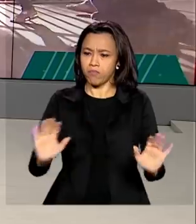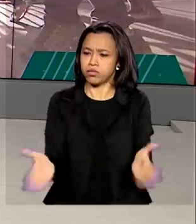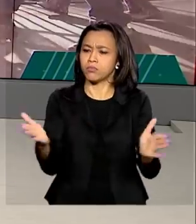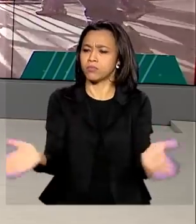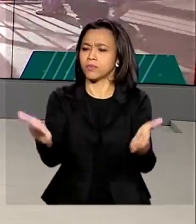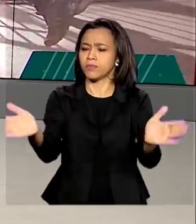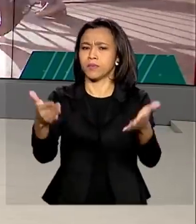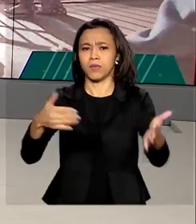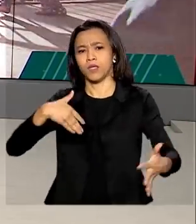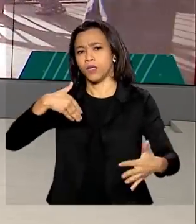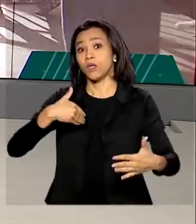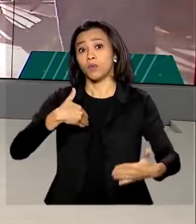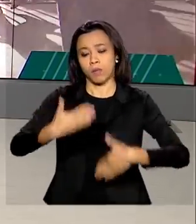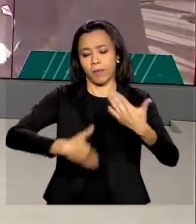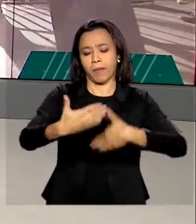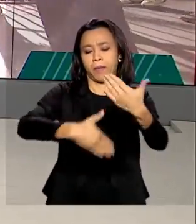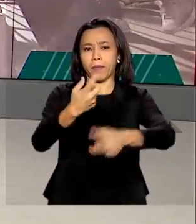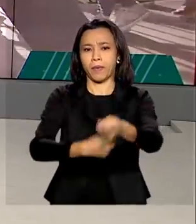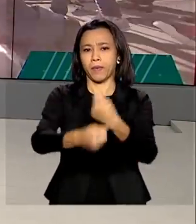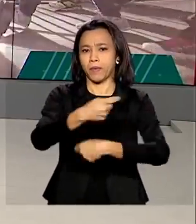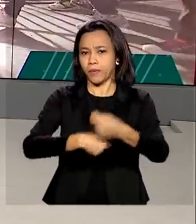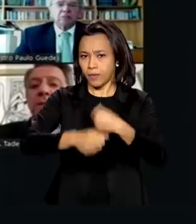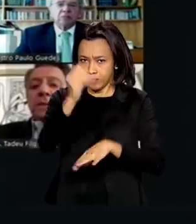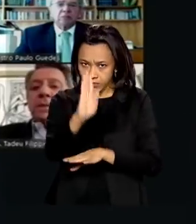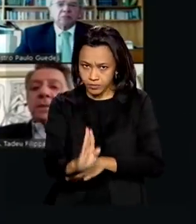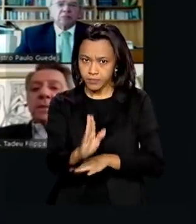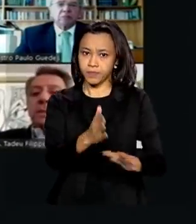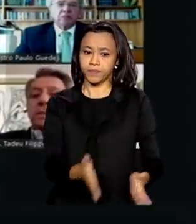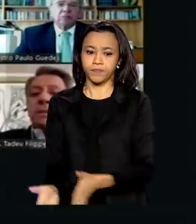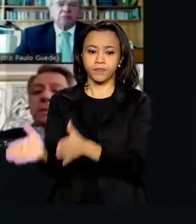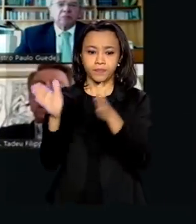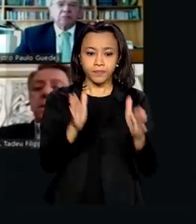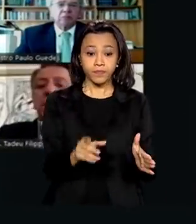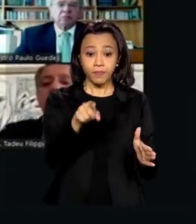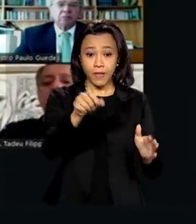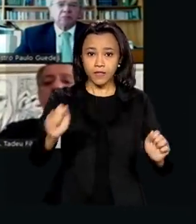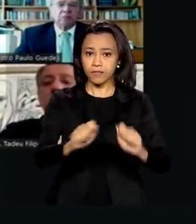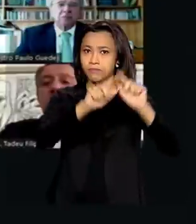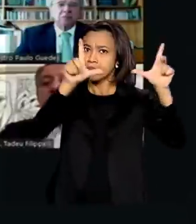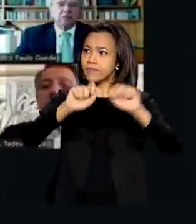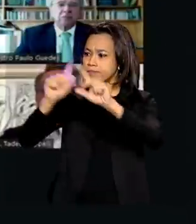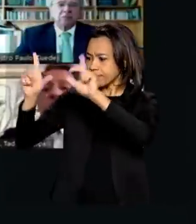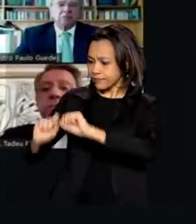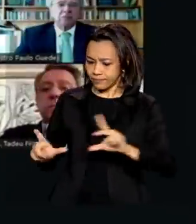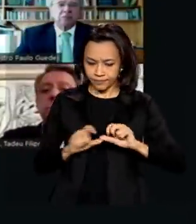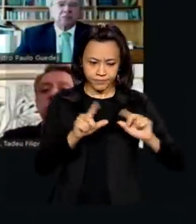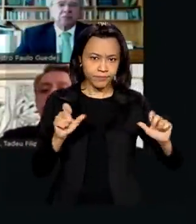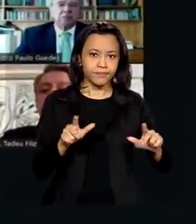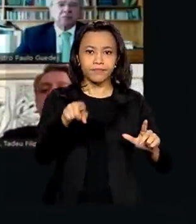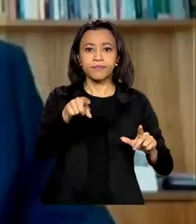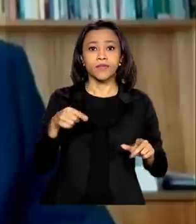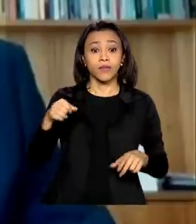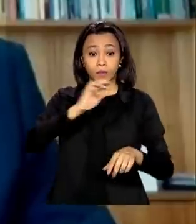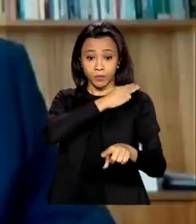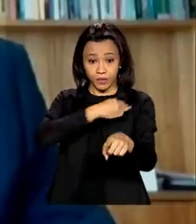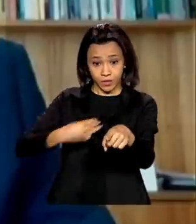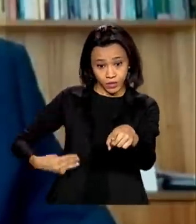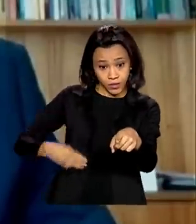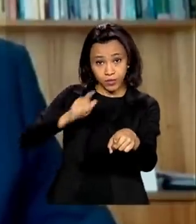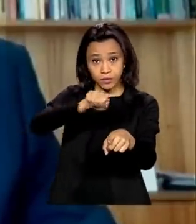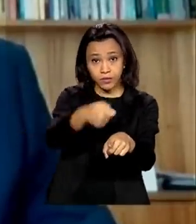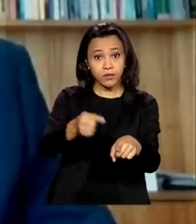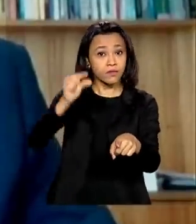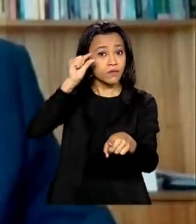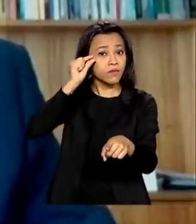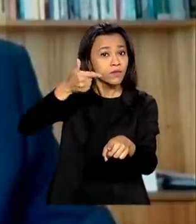e o crescimento econômico do país. Na audiência virtual, o ministro da Economia, Paulo Guedes,